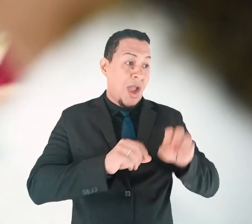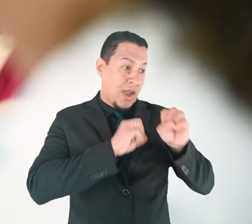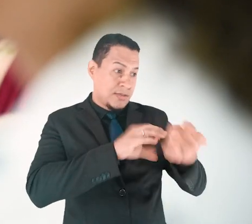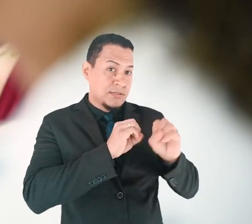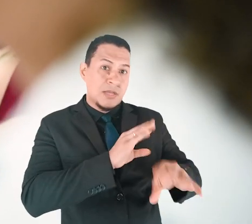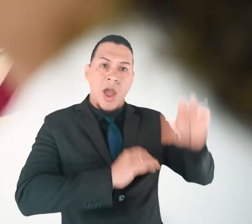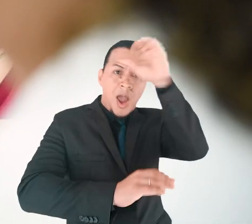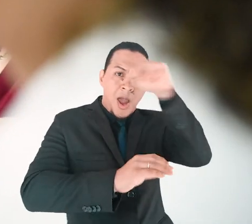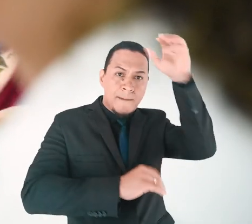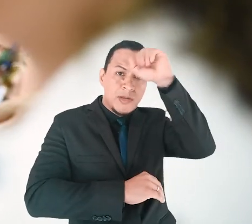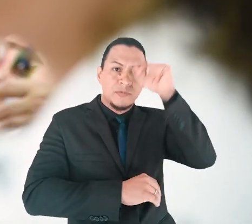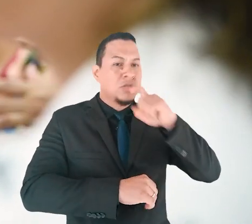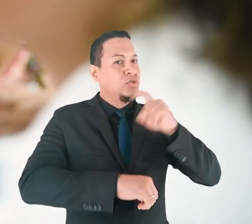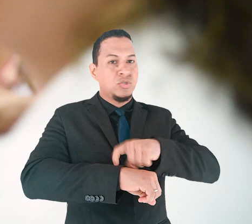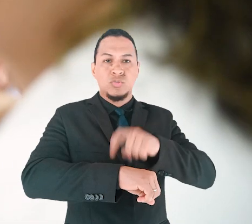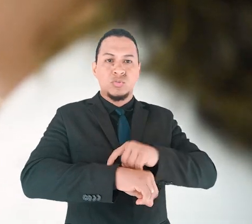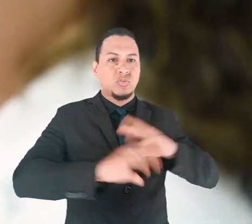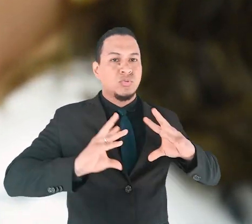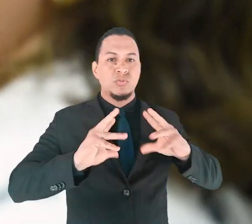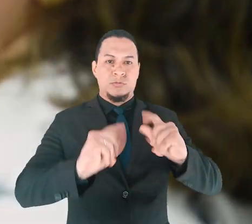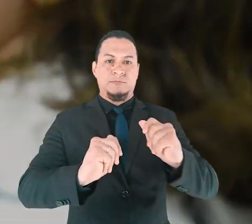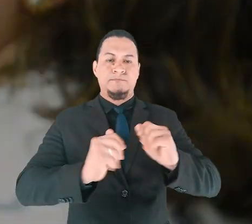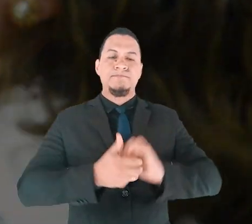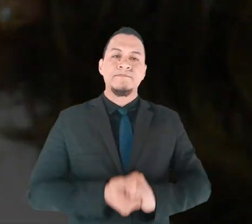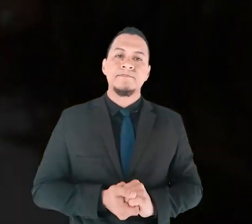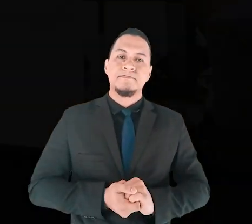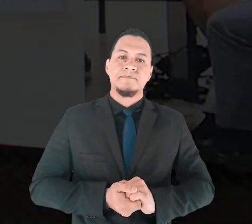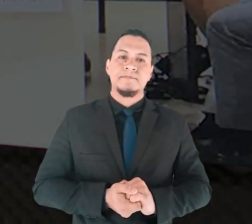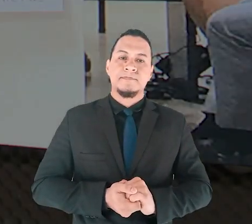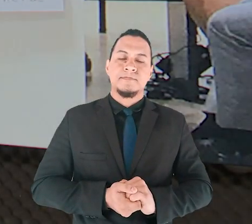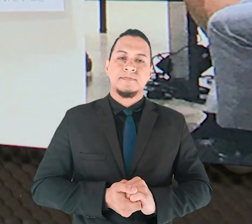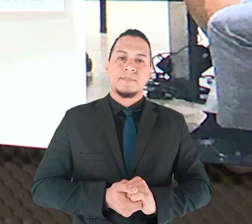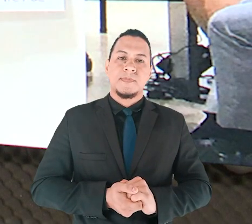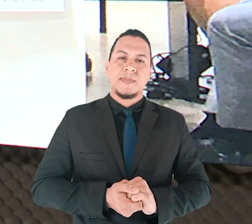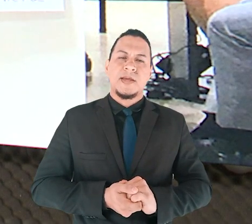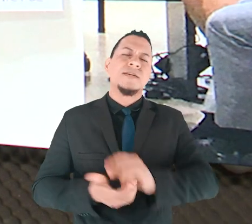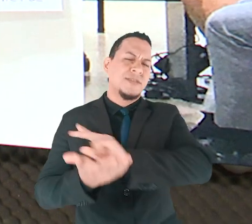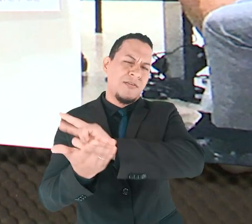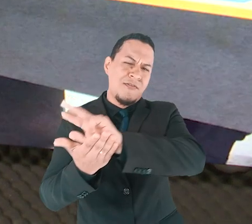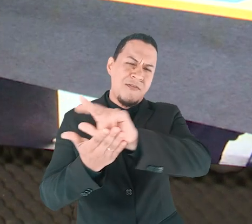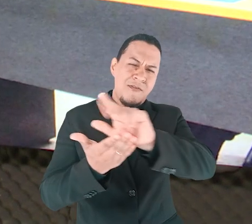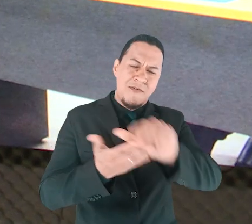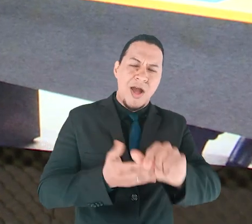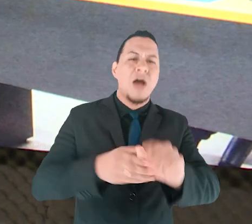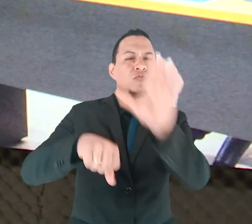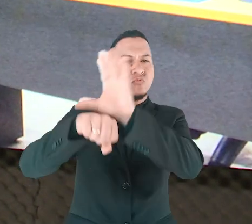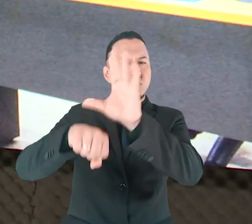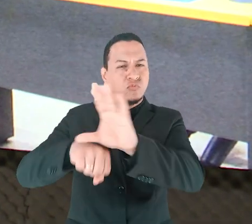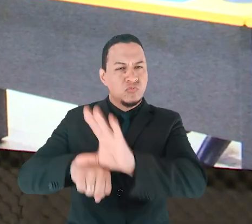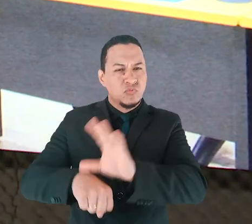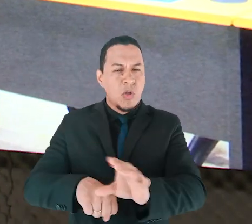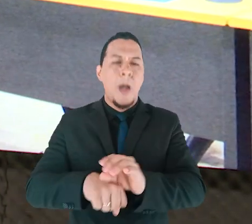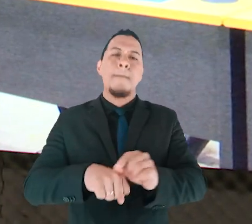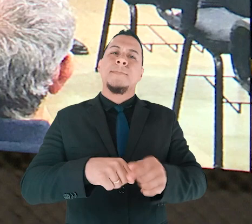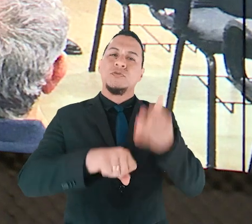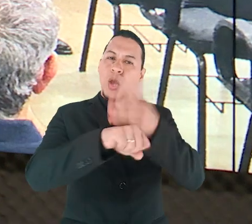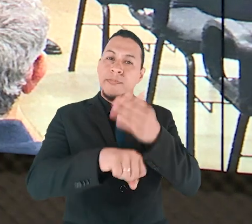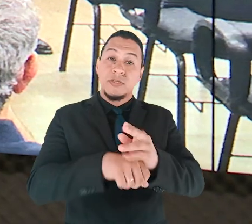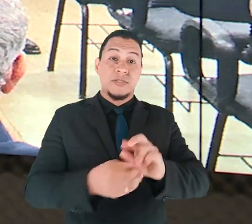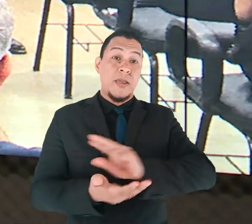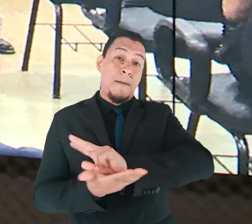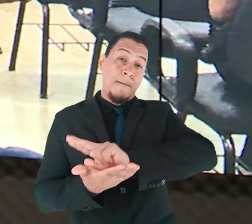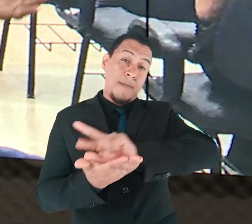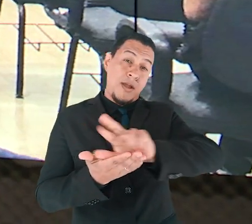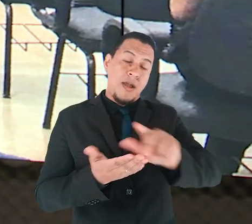em todas as circunstâncias. São centenas de capacitações e mais de 20 mil vagas